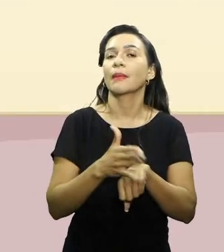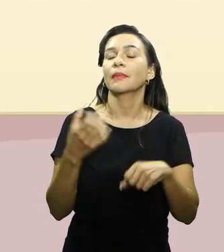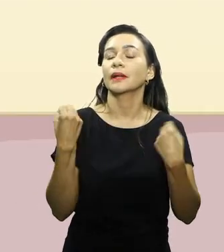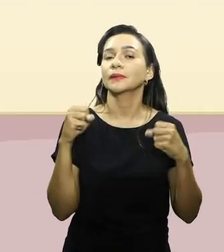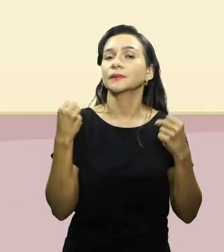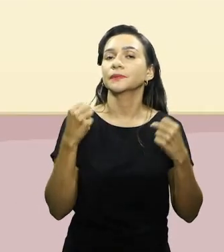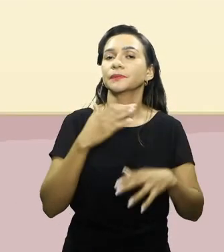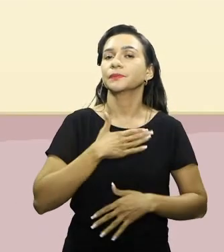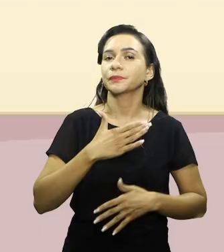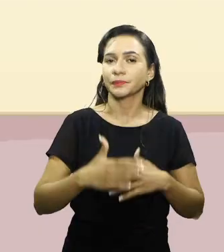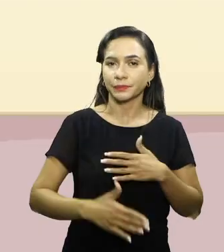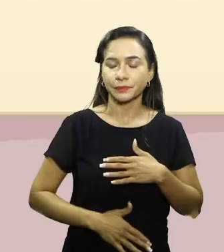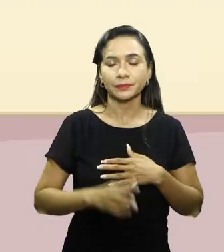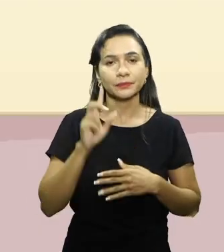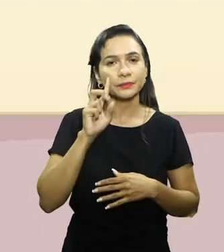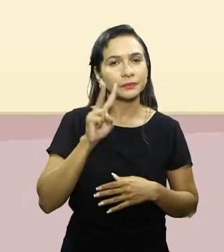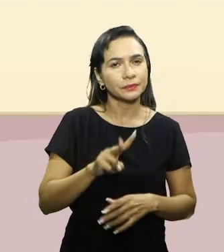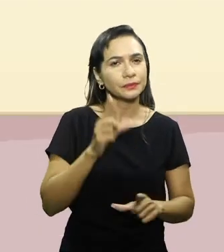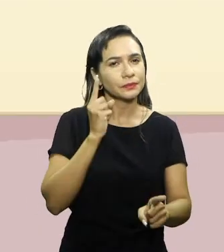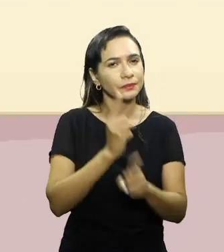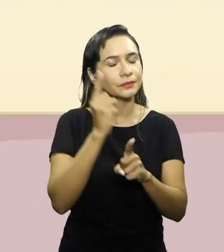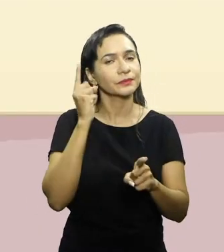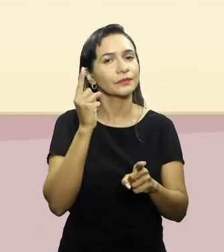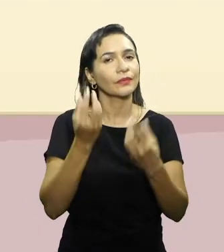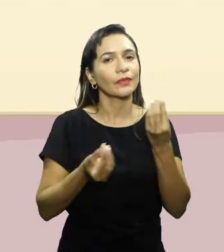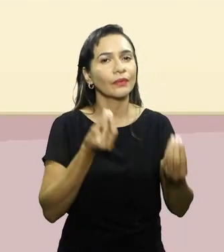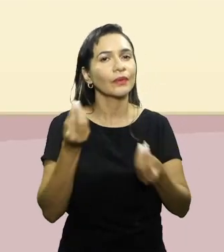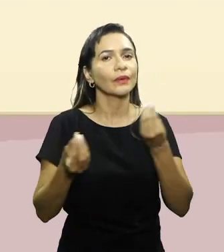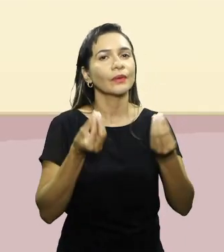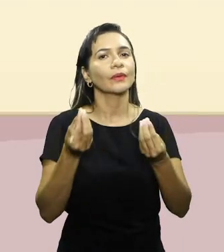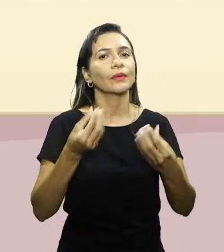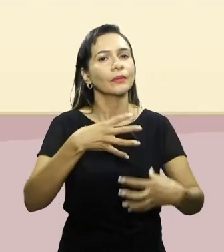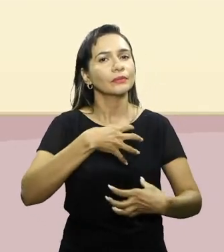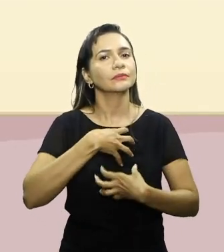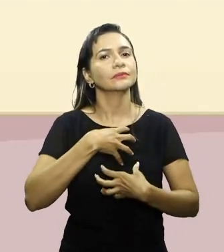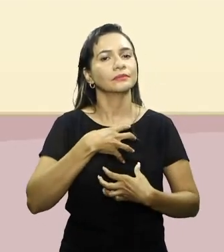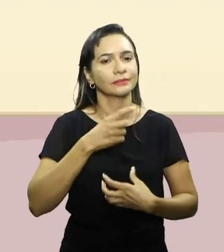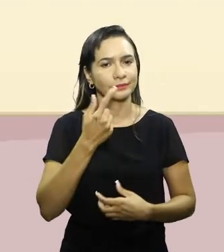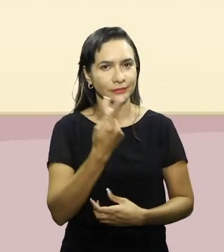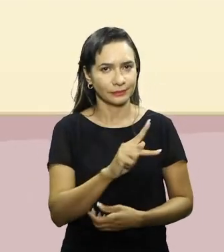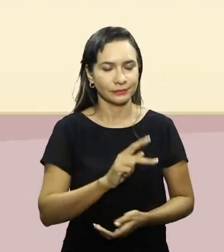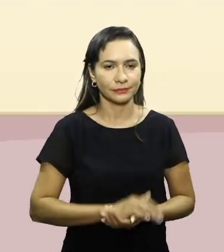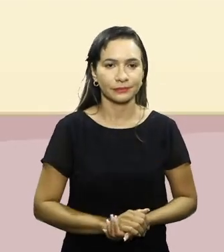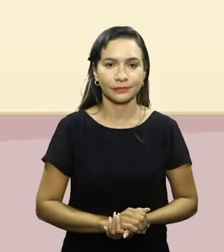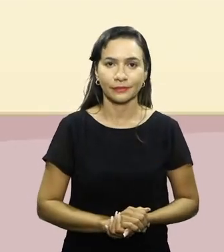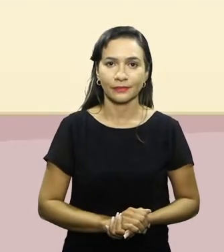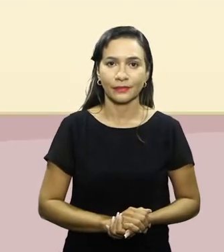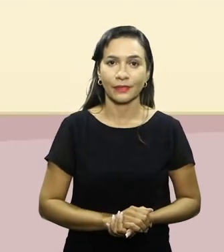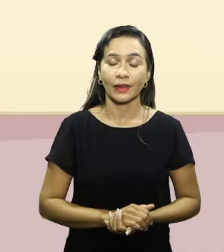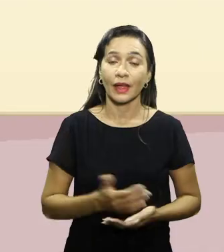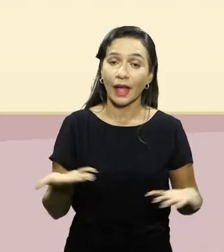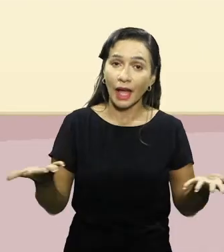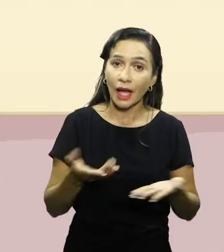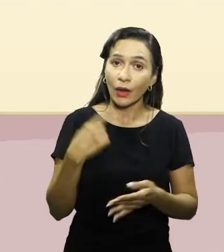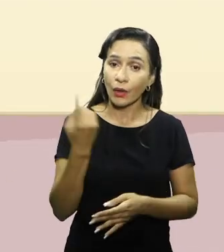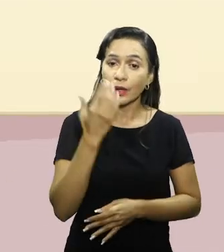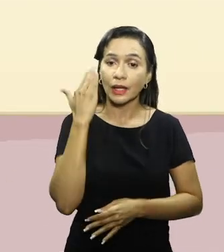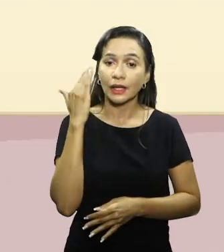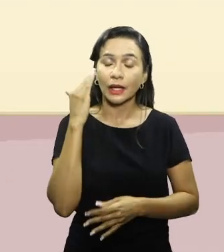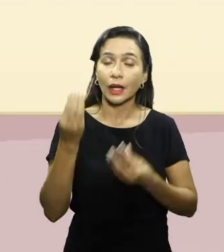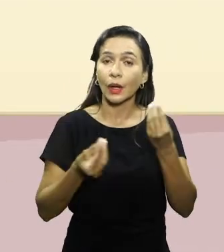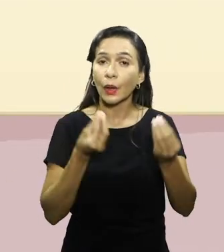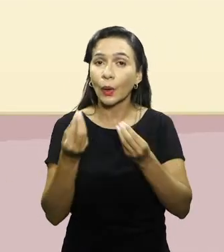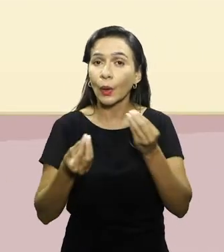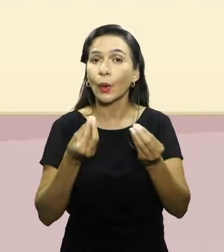para estar verificando a intensidade do mesmo. É aí que a gente vai tentar entender como é a